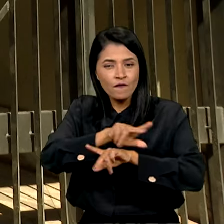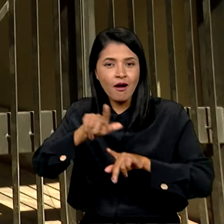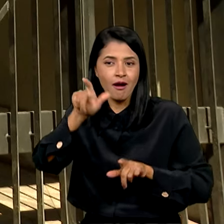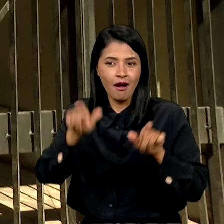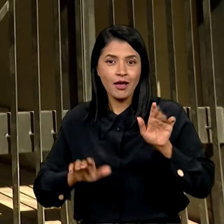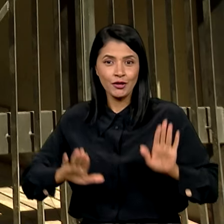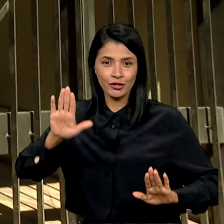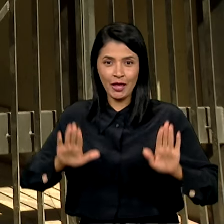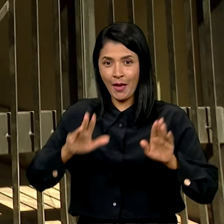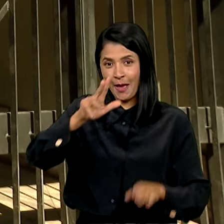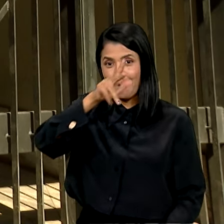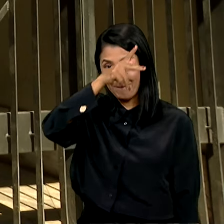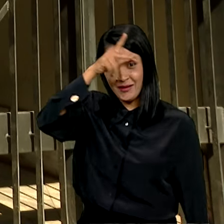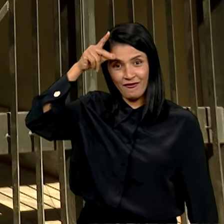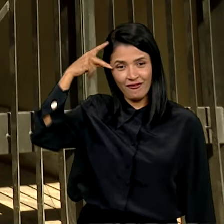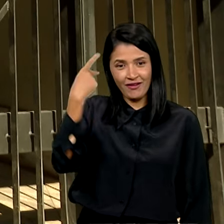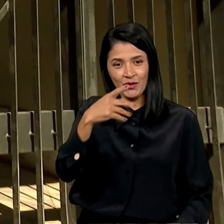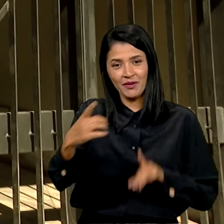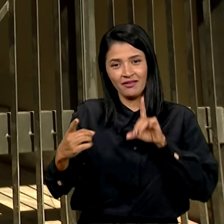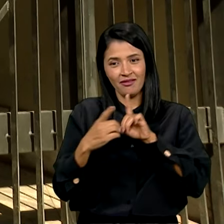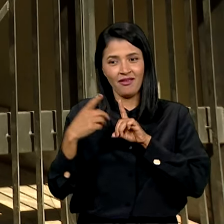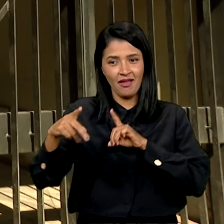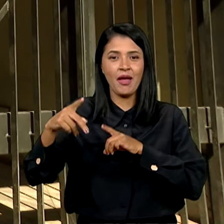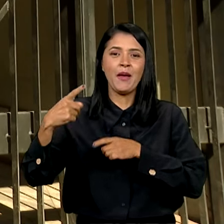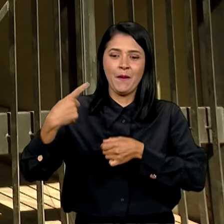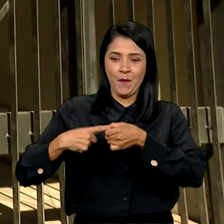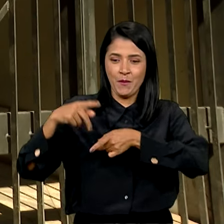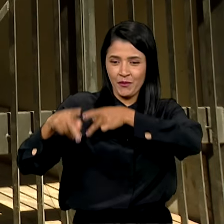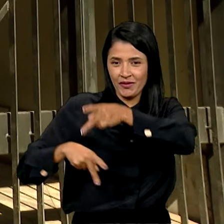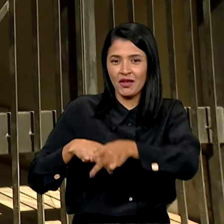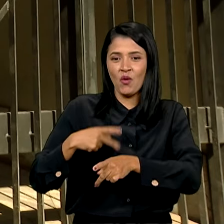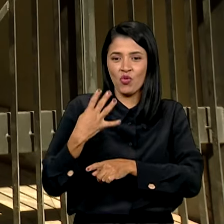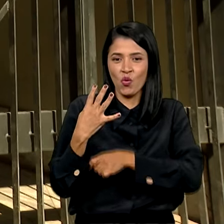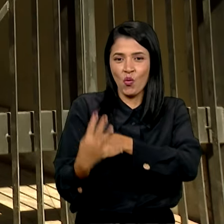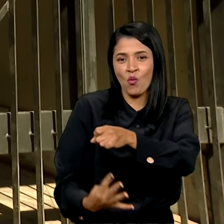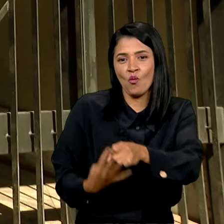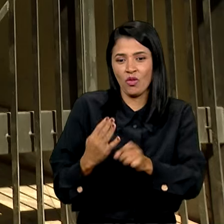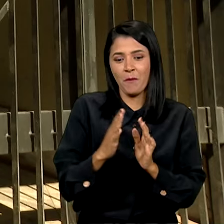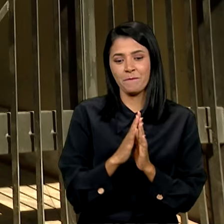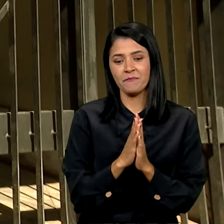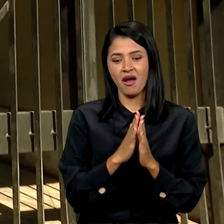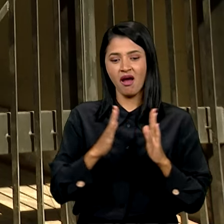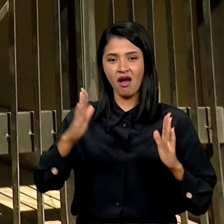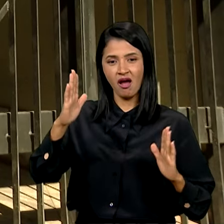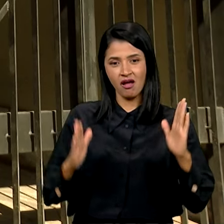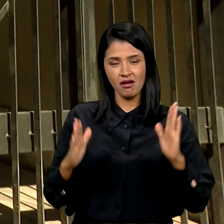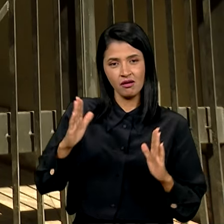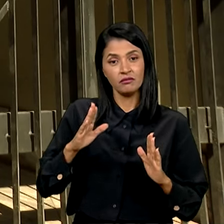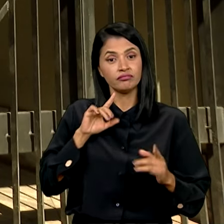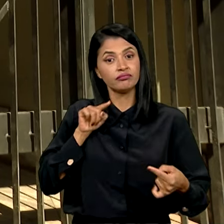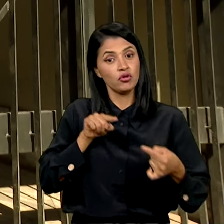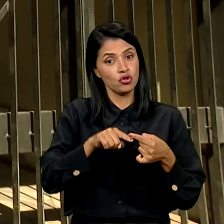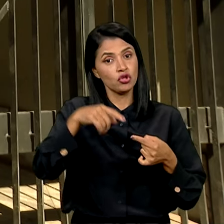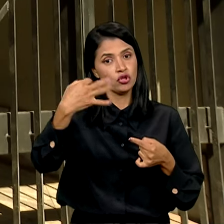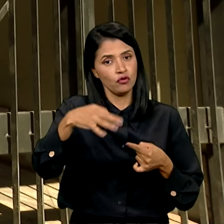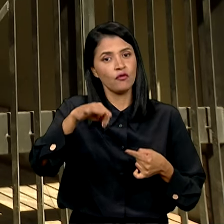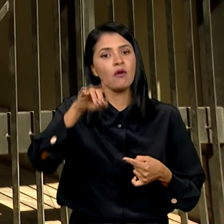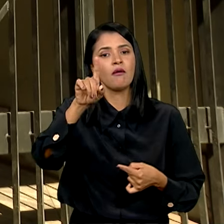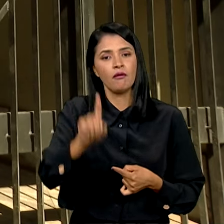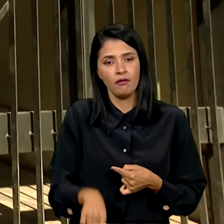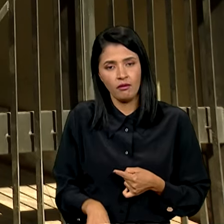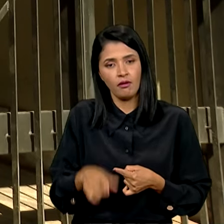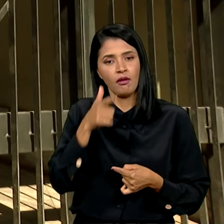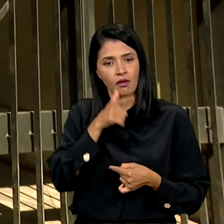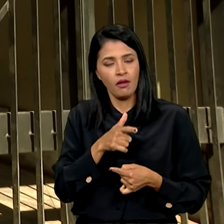prefeito no atendimento à população durante os próximos quatro anos. O objetivo, claro, é aumentar